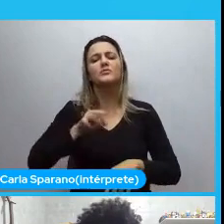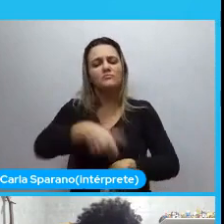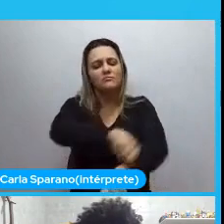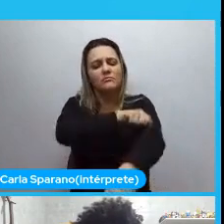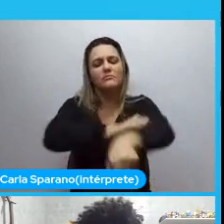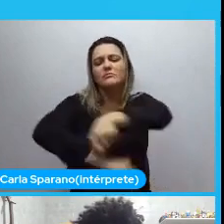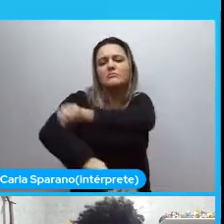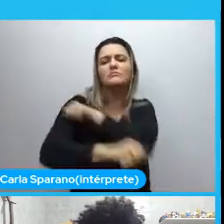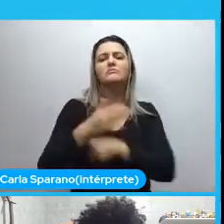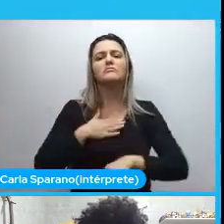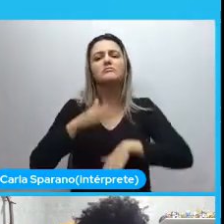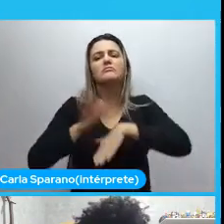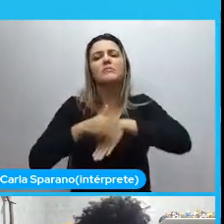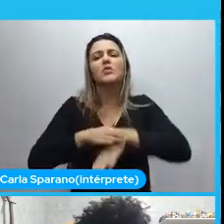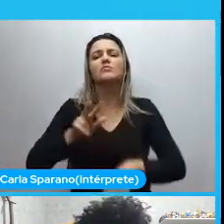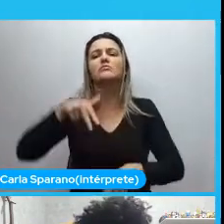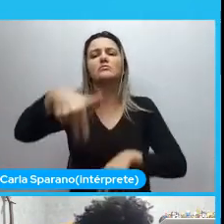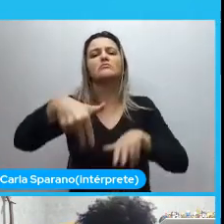Tem uma citação maravilhosa. Da.